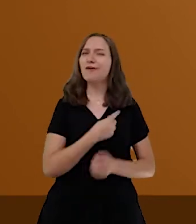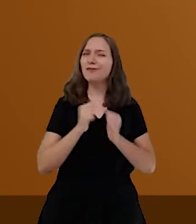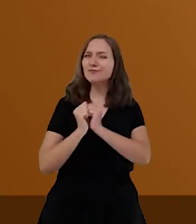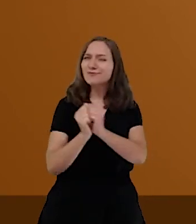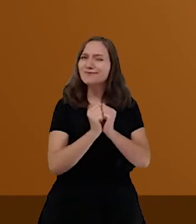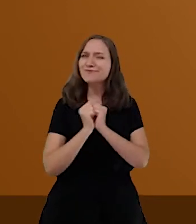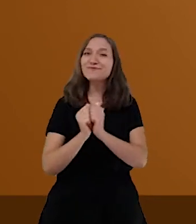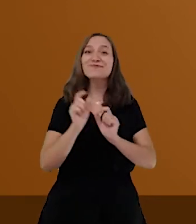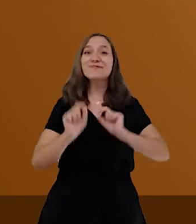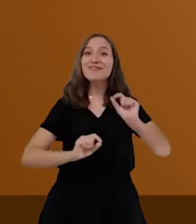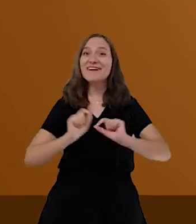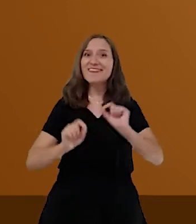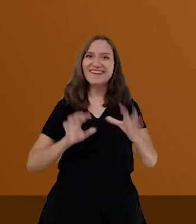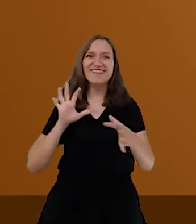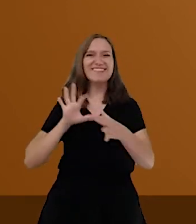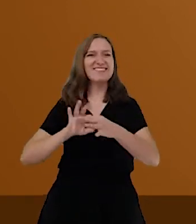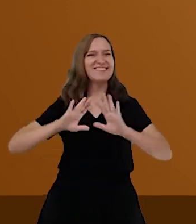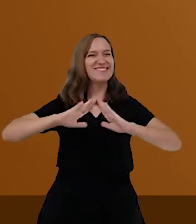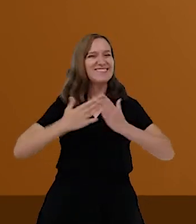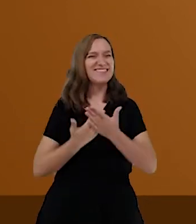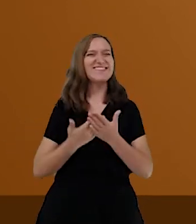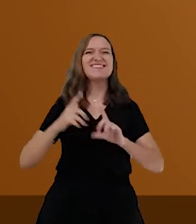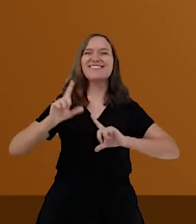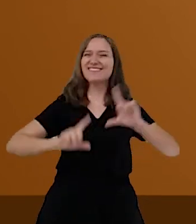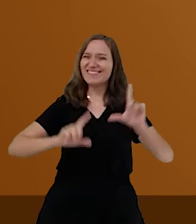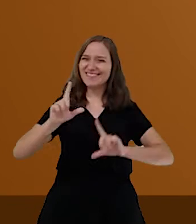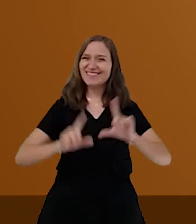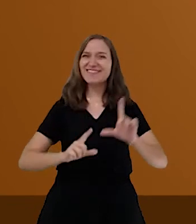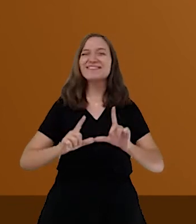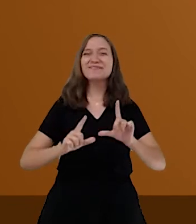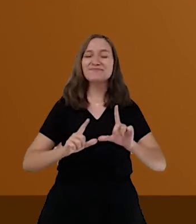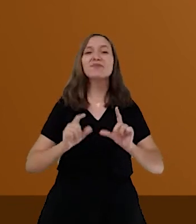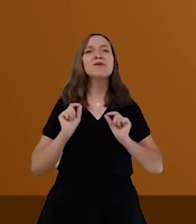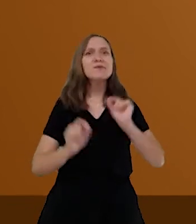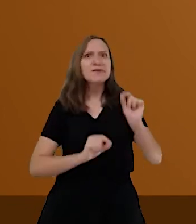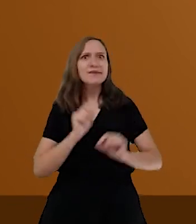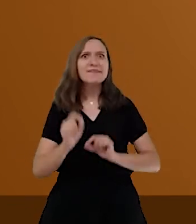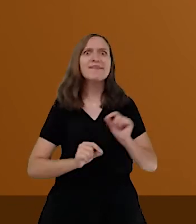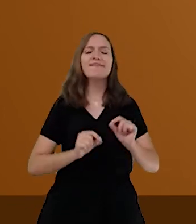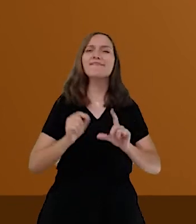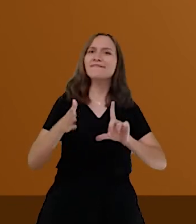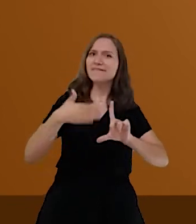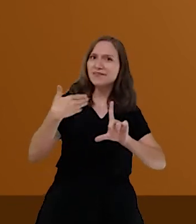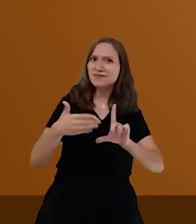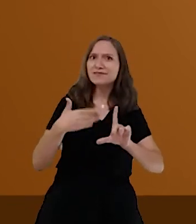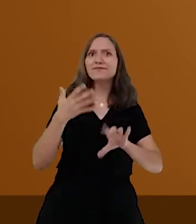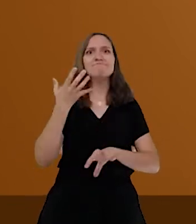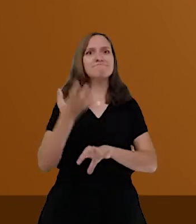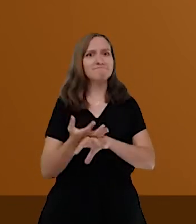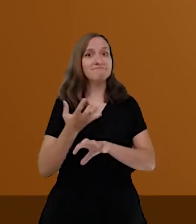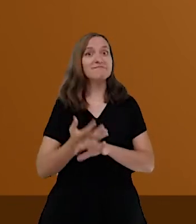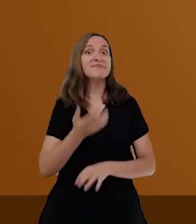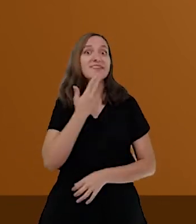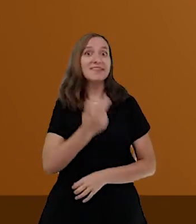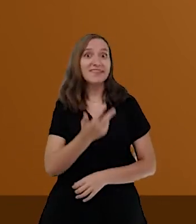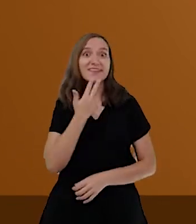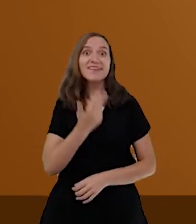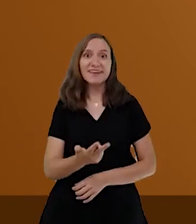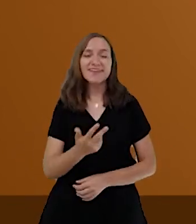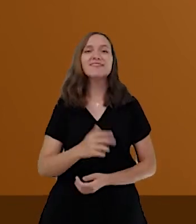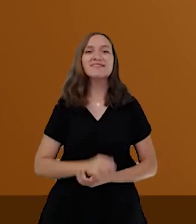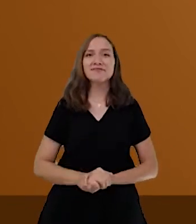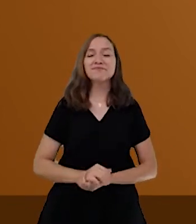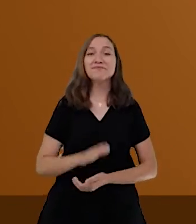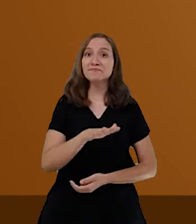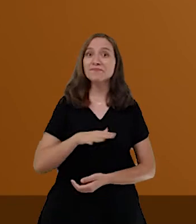no Conexão Escola TV, tá bom? Vamos gravar, vamos ver videoaulas de inglês no